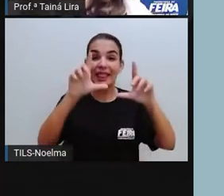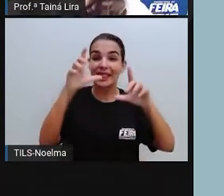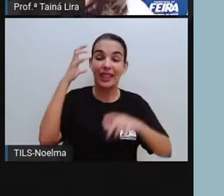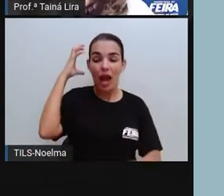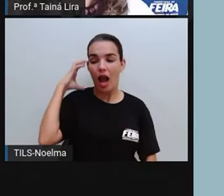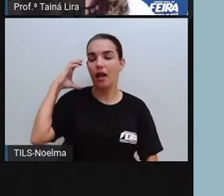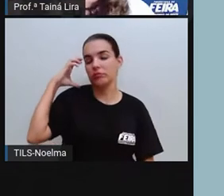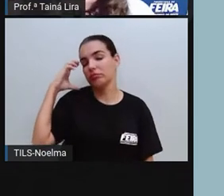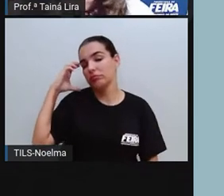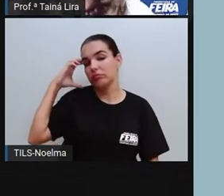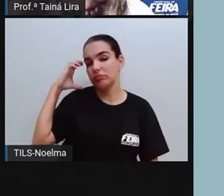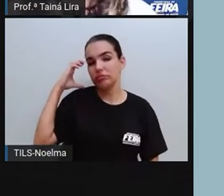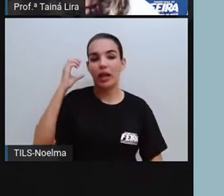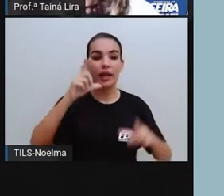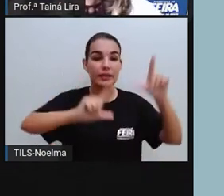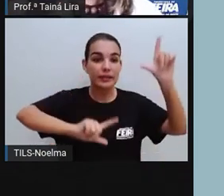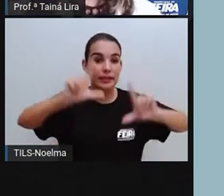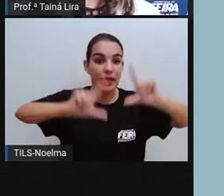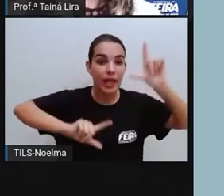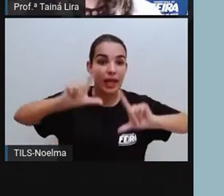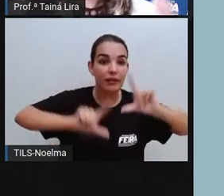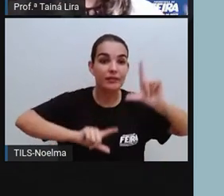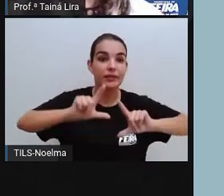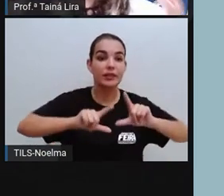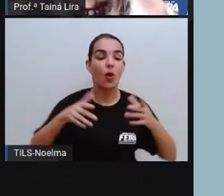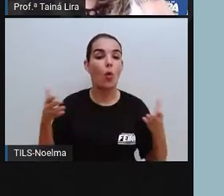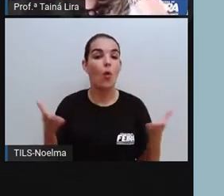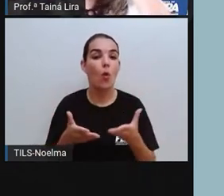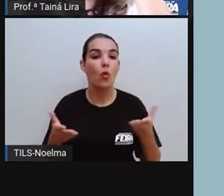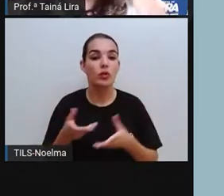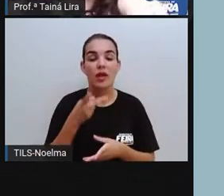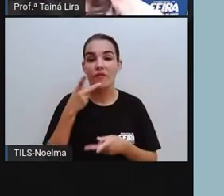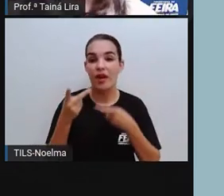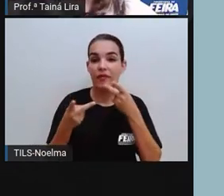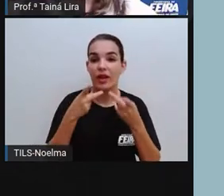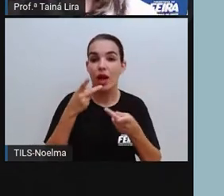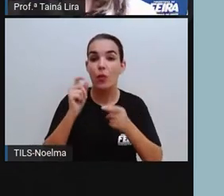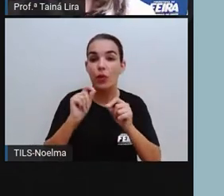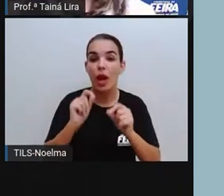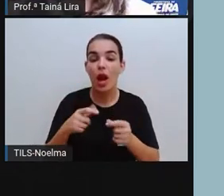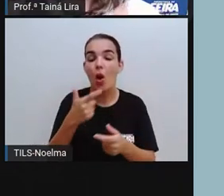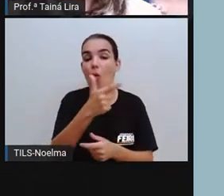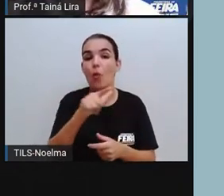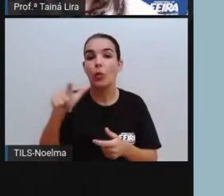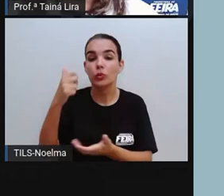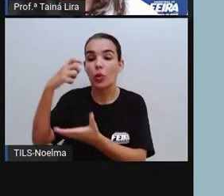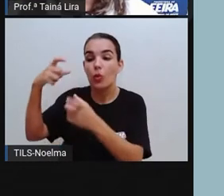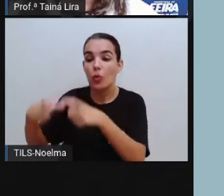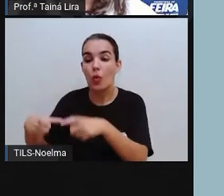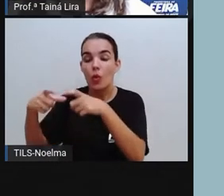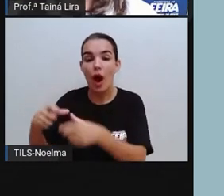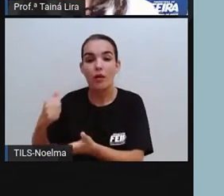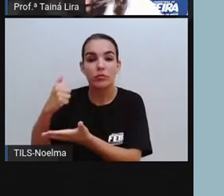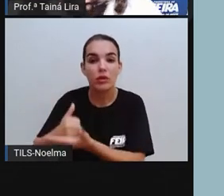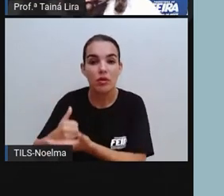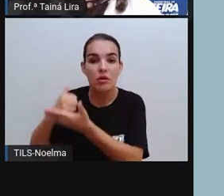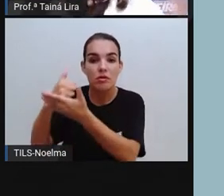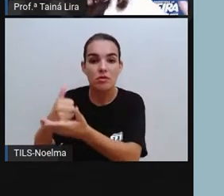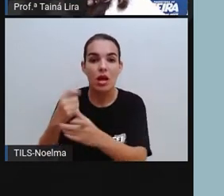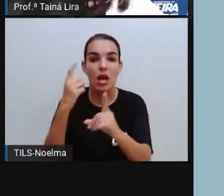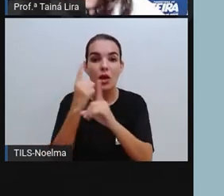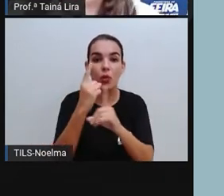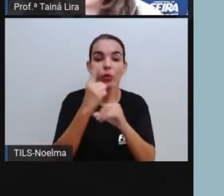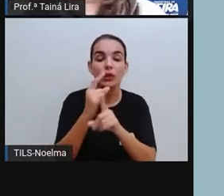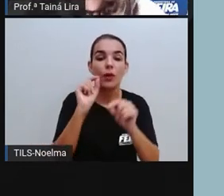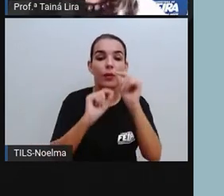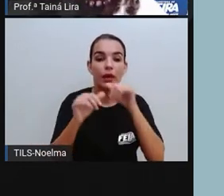rádio, na TV. E hoje a gente vai falar de um outro suporte, né? Onde nós podemos encontrar aí as